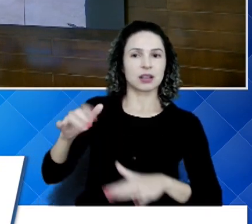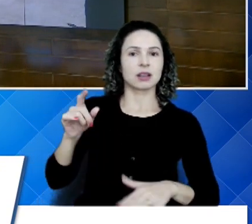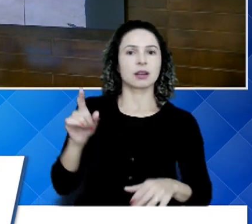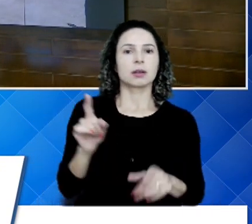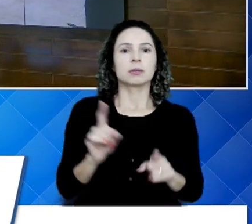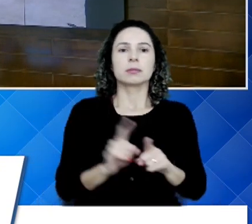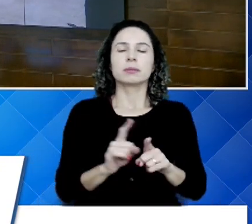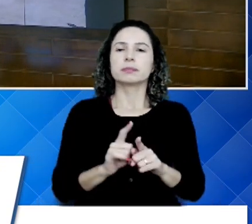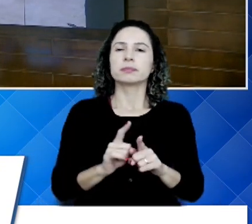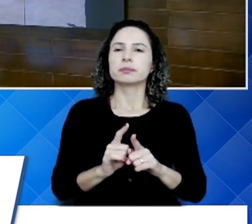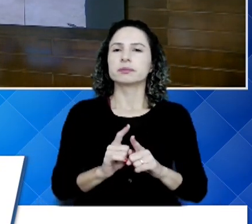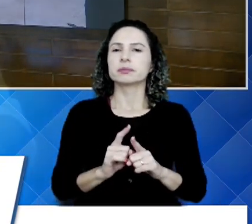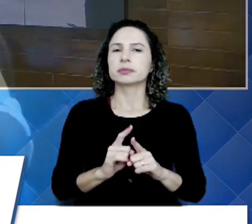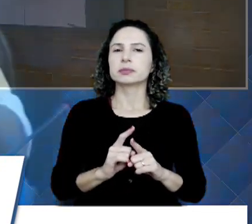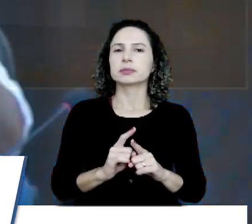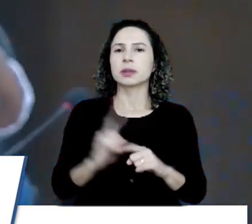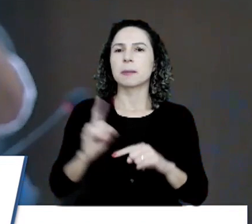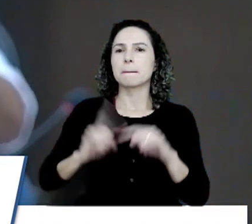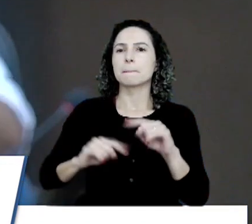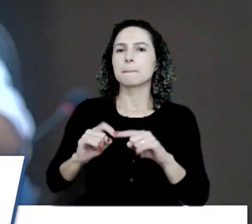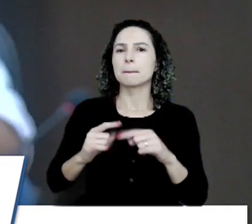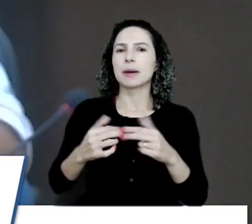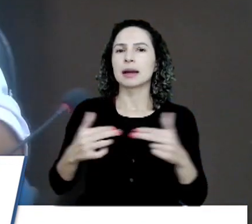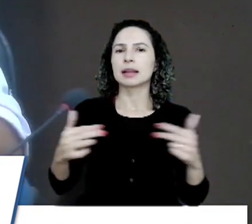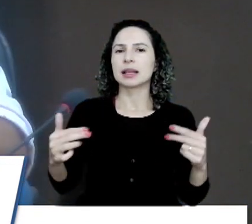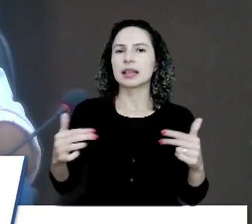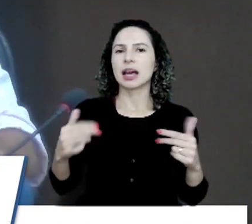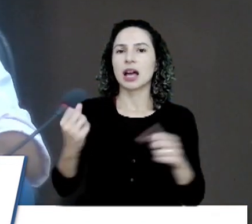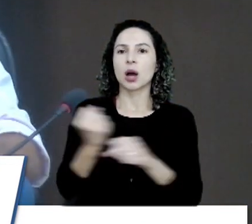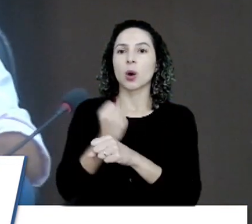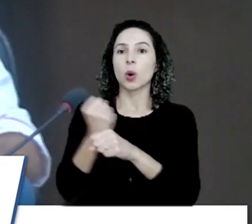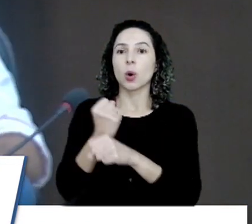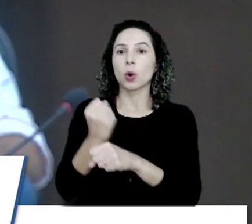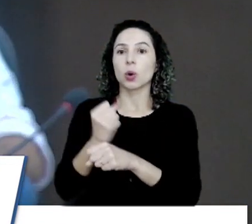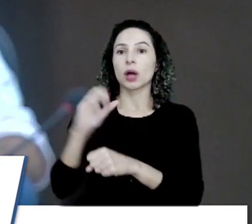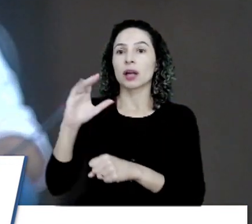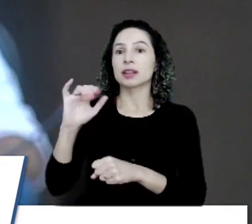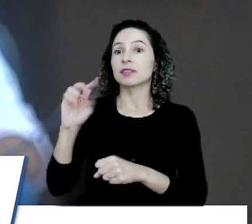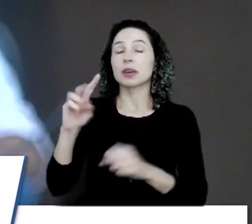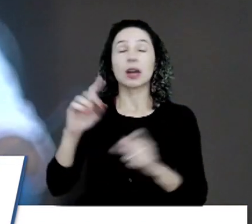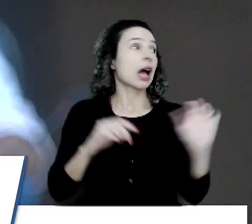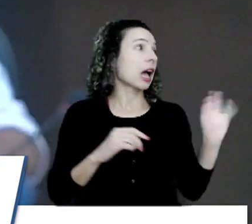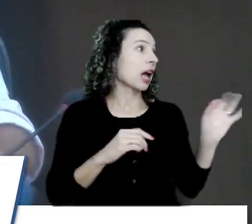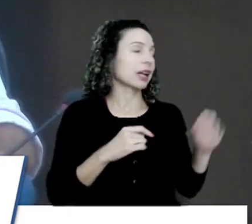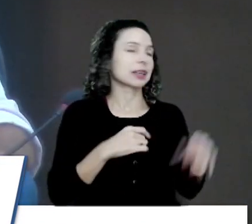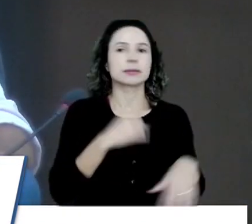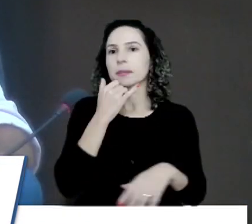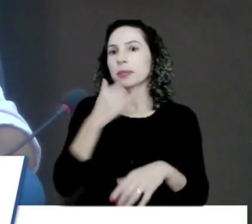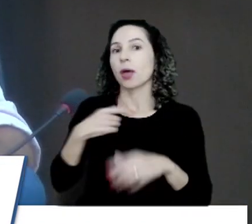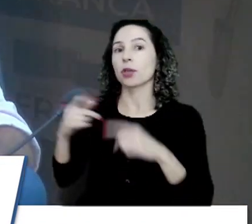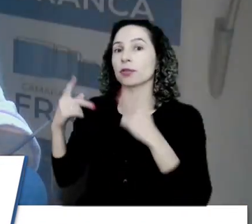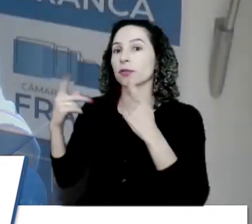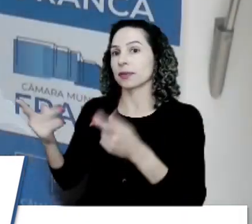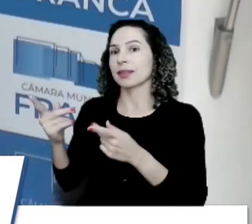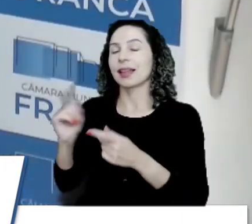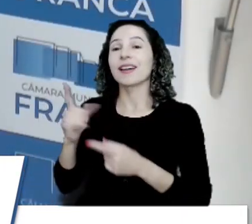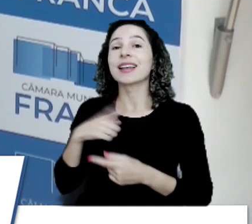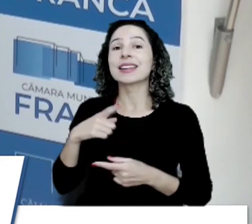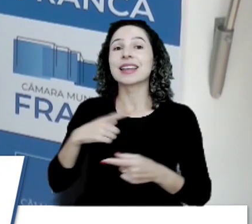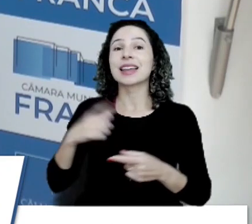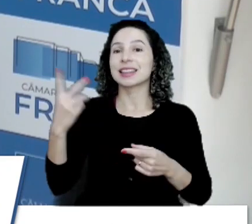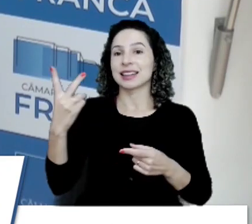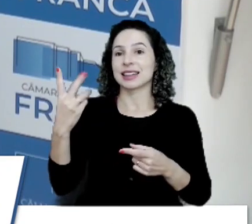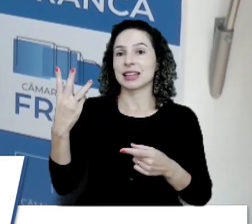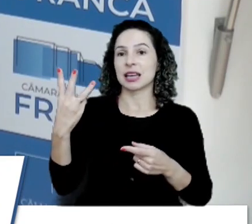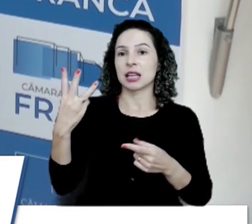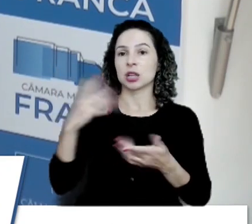materiais de construção civil. Ah, sim, esse não deu para a gente ver. Eles têm três contratos lá.